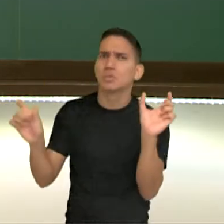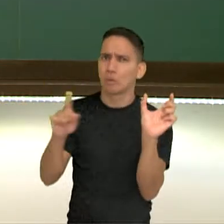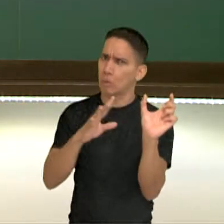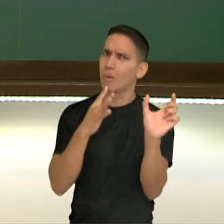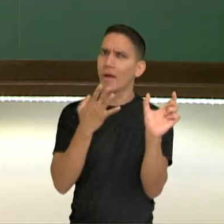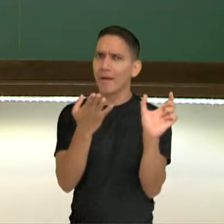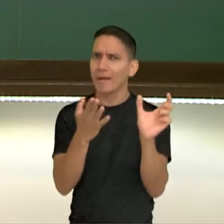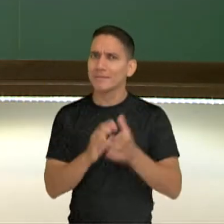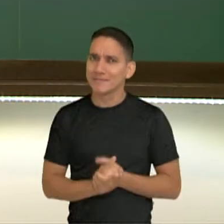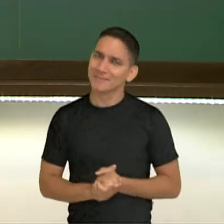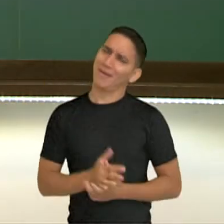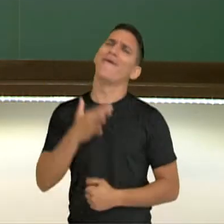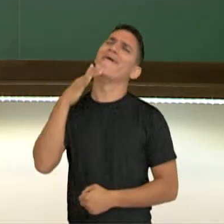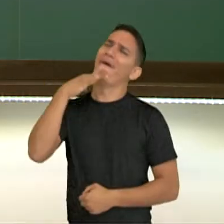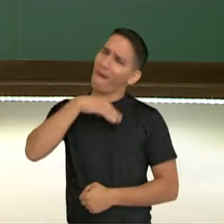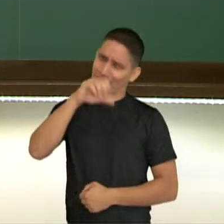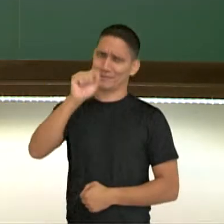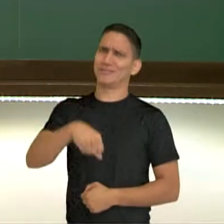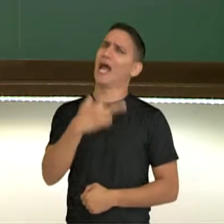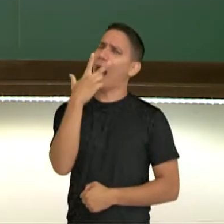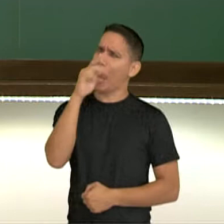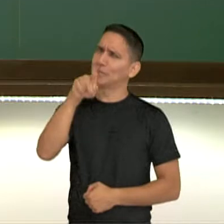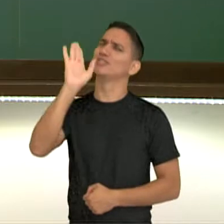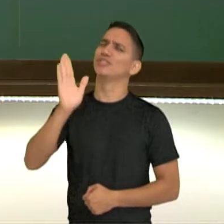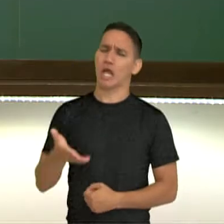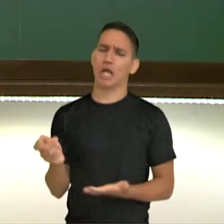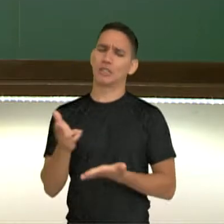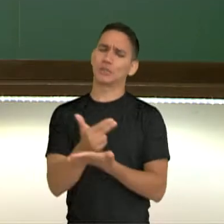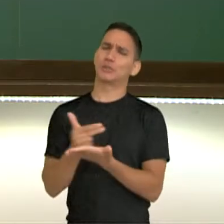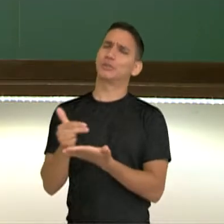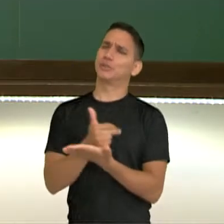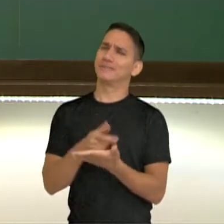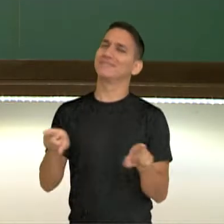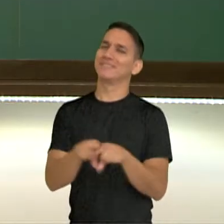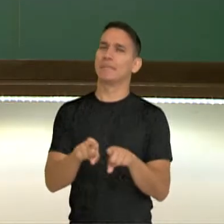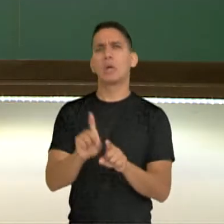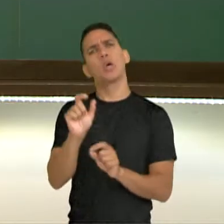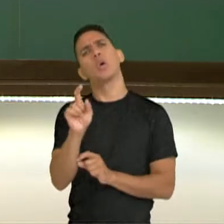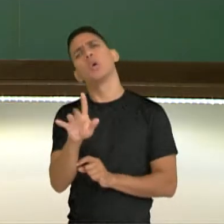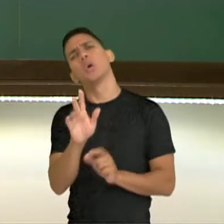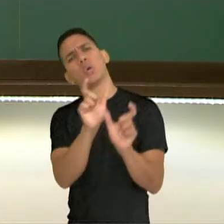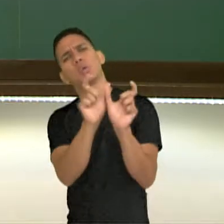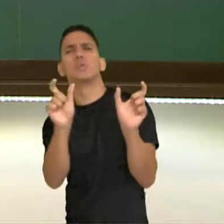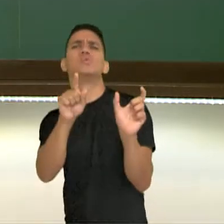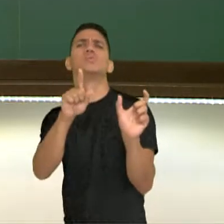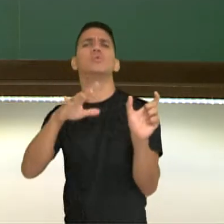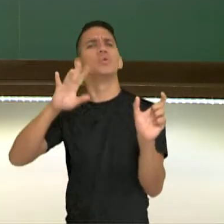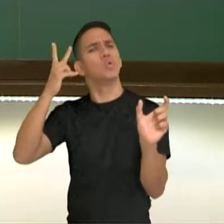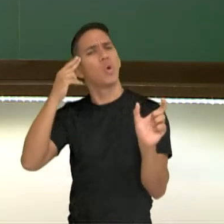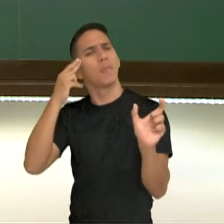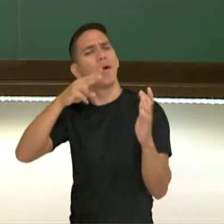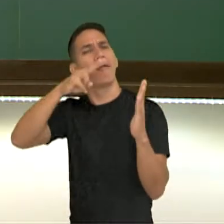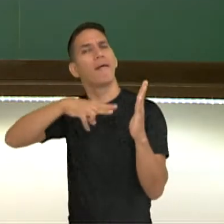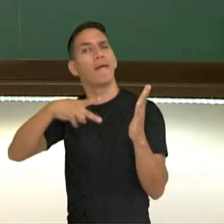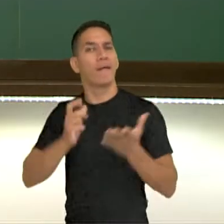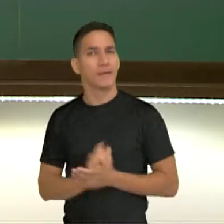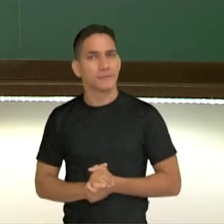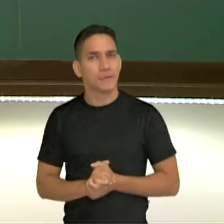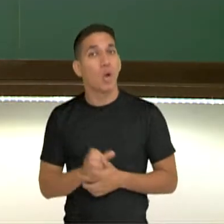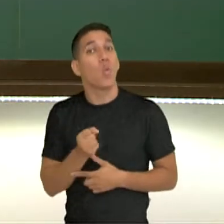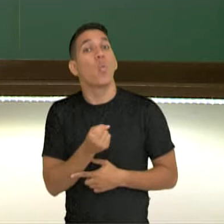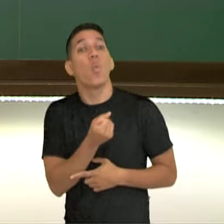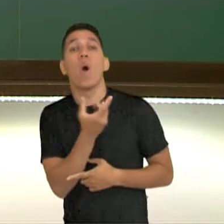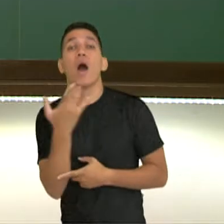tirinha? Claro, já deve até ter desenhado uma tirinha. Que tirinhas você costuma ler? Quais as que você